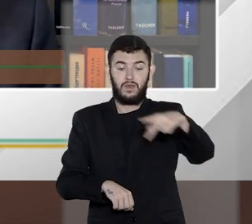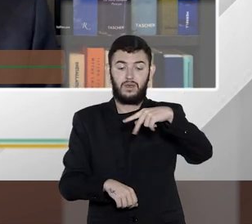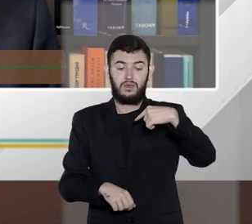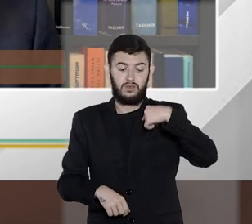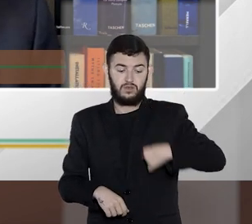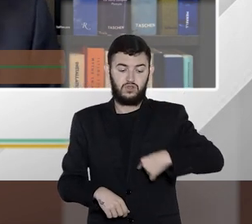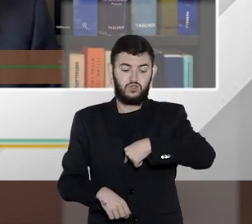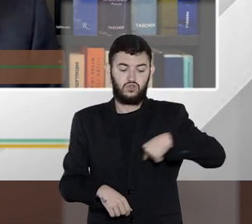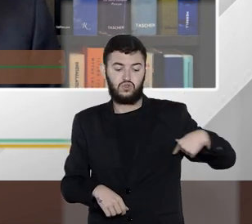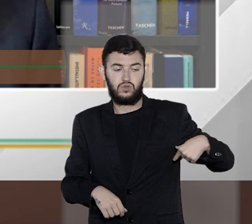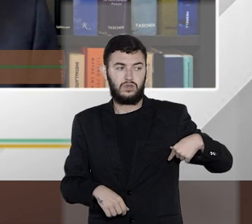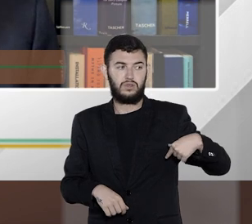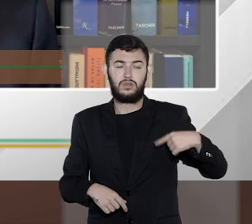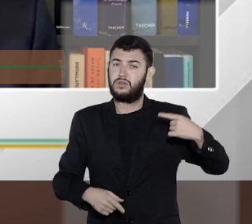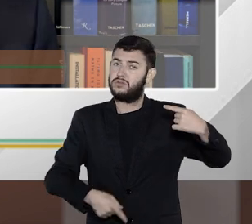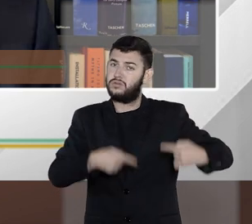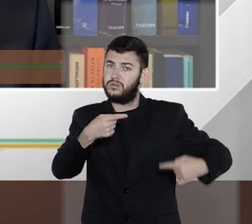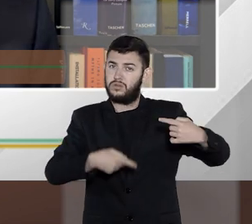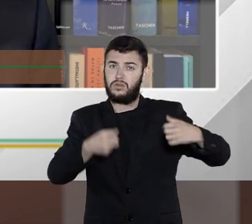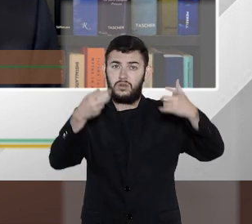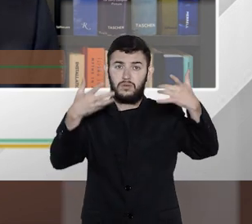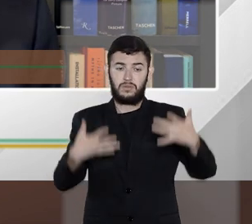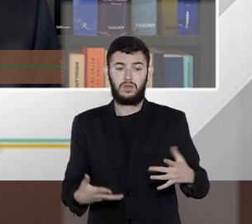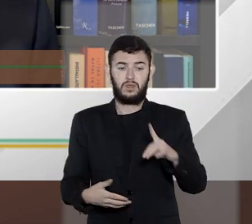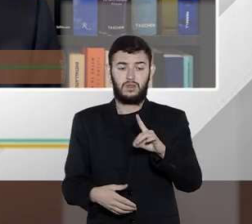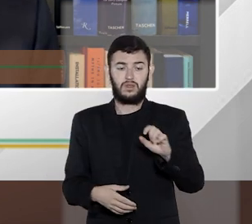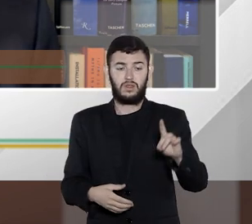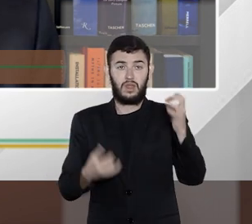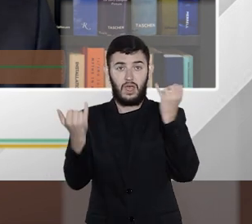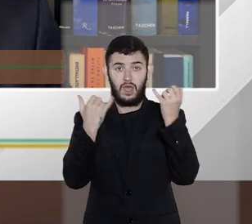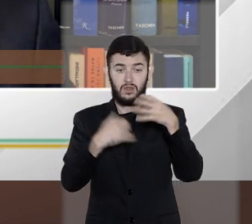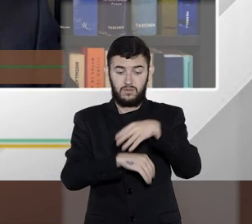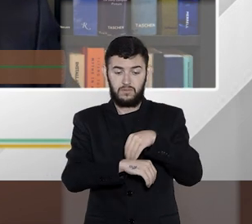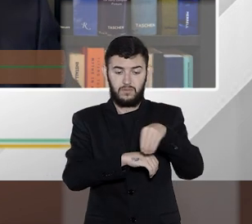elas discutiam elas disseram olha a gente mandou os dados para o Brasil